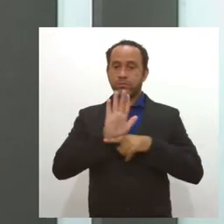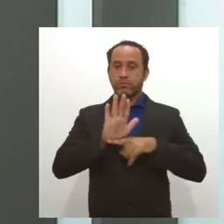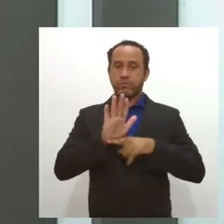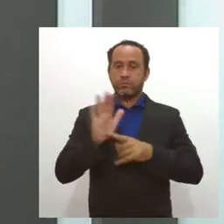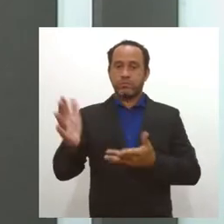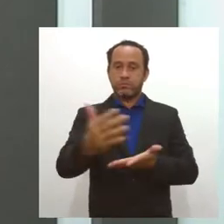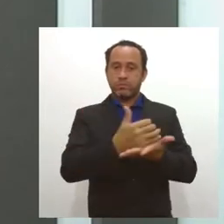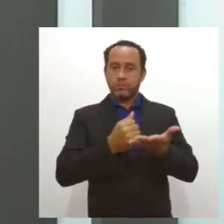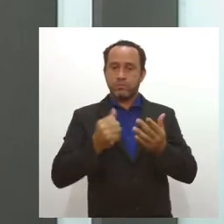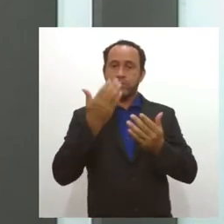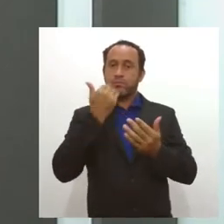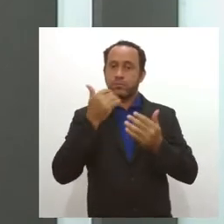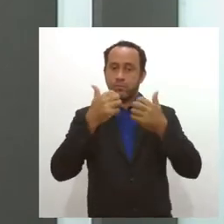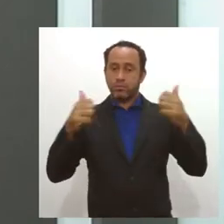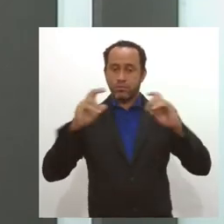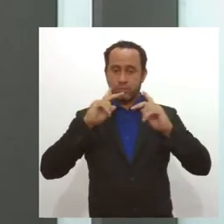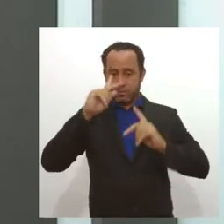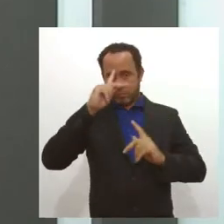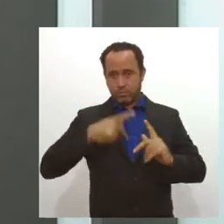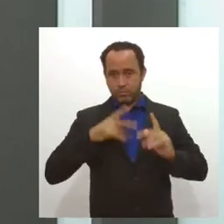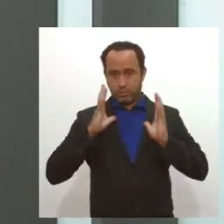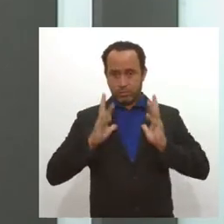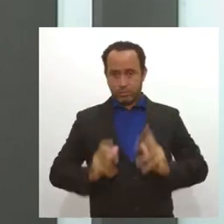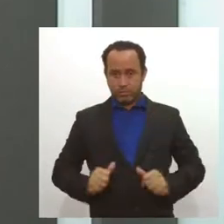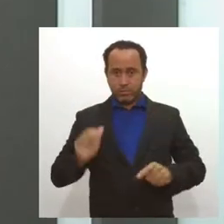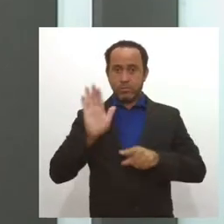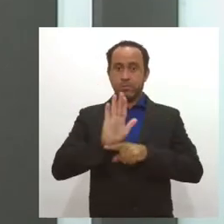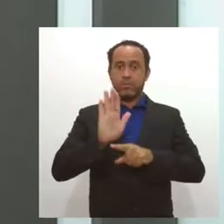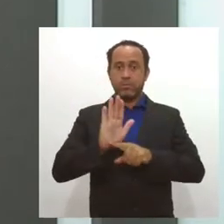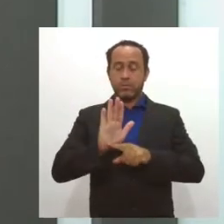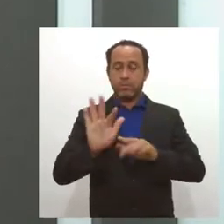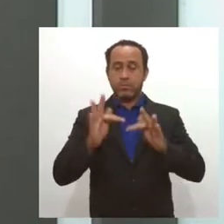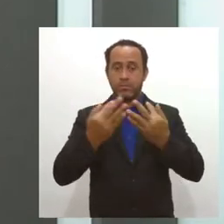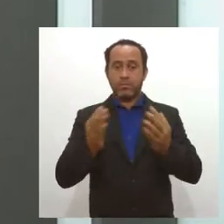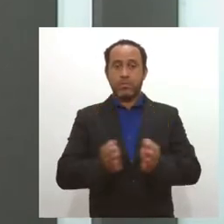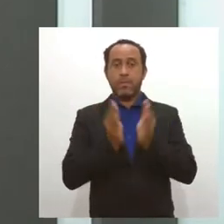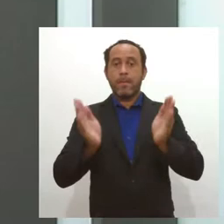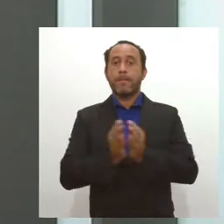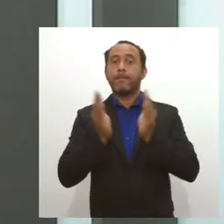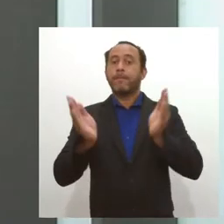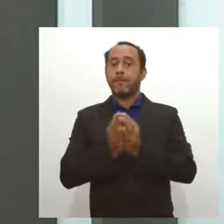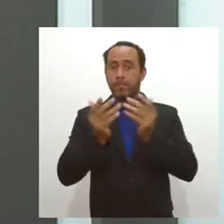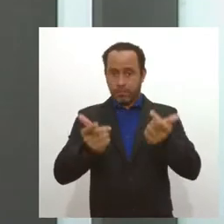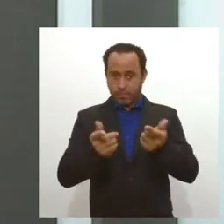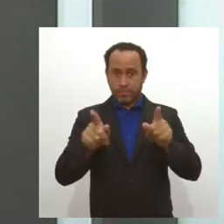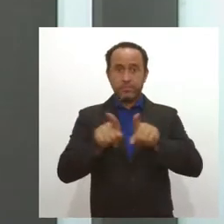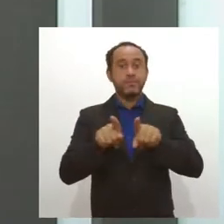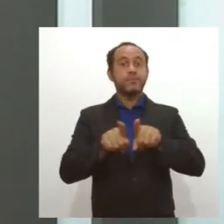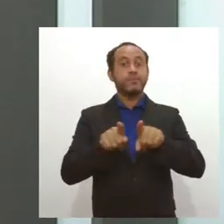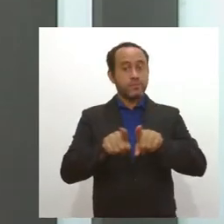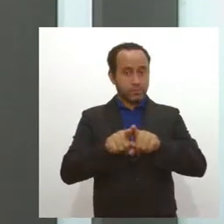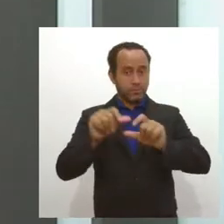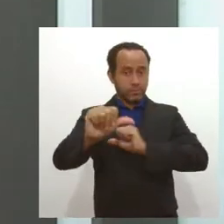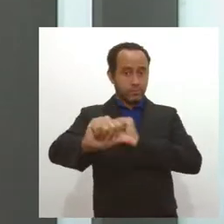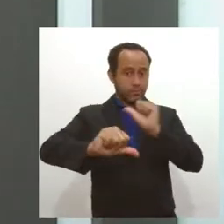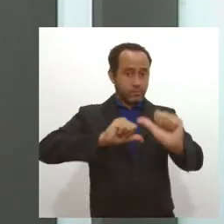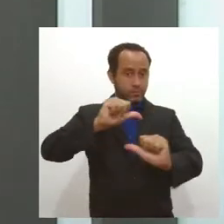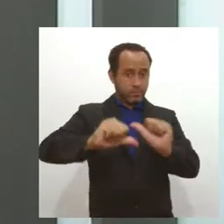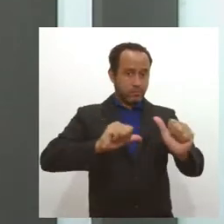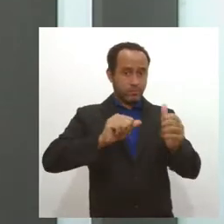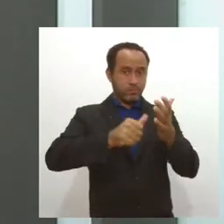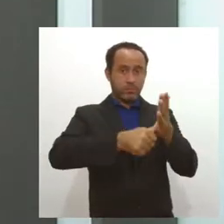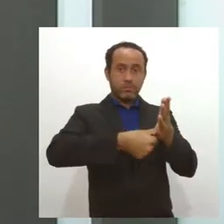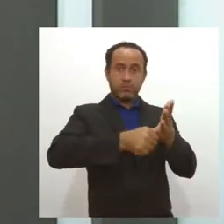alimentos e produtos de higiene e de limpeza para ajudar famílias em situação de extrema pobreza. E veja também as mudanças para a retirada da